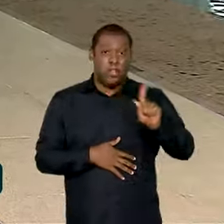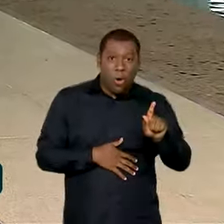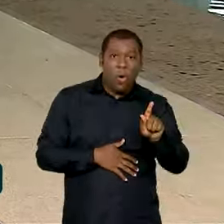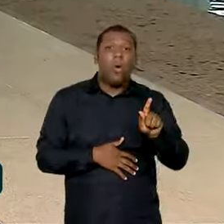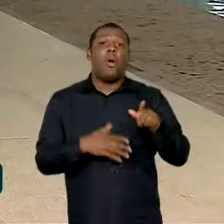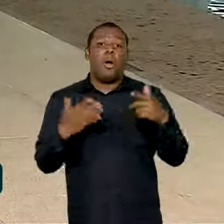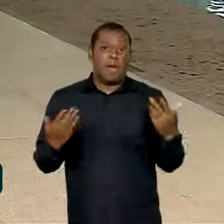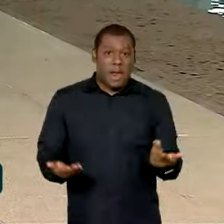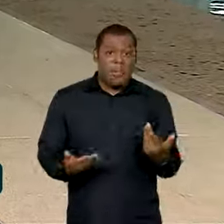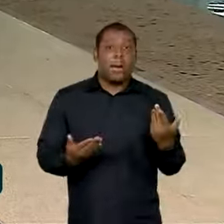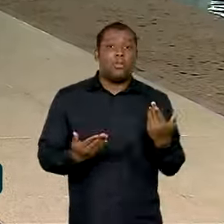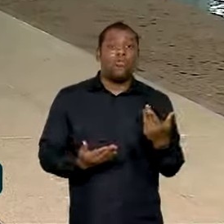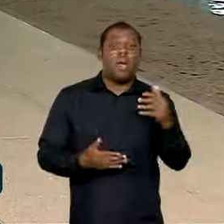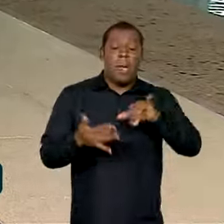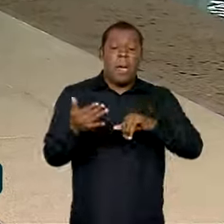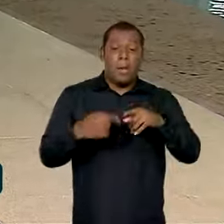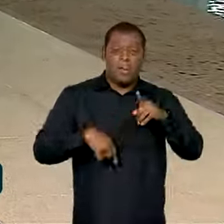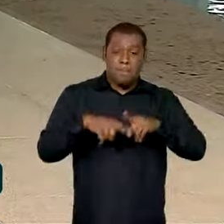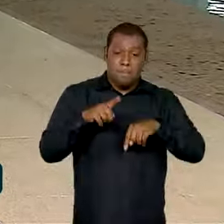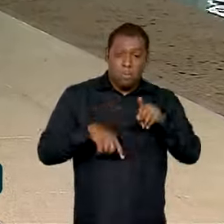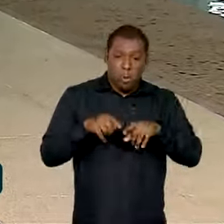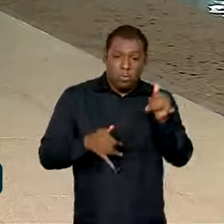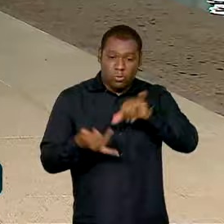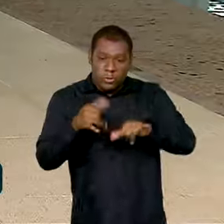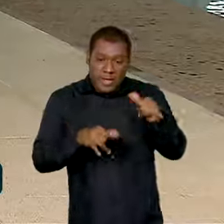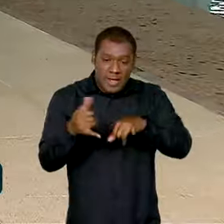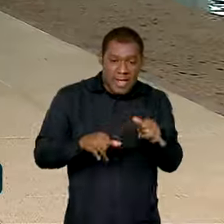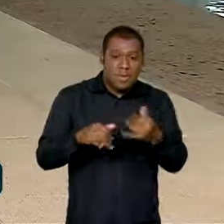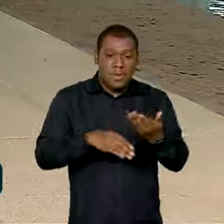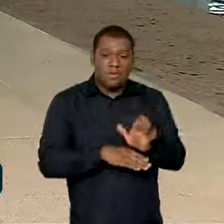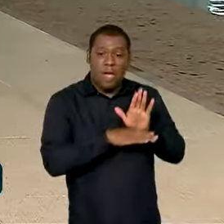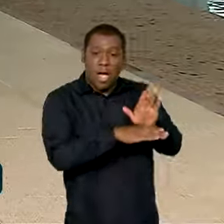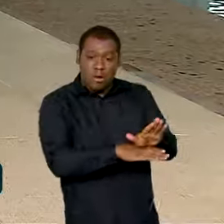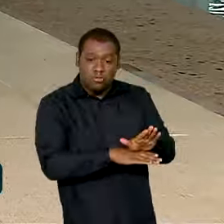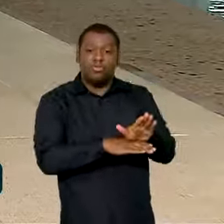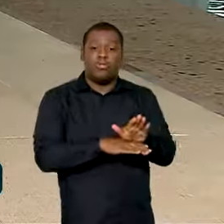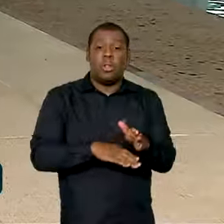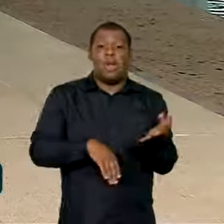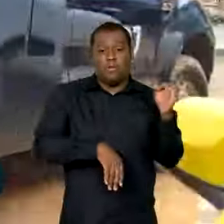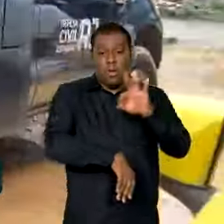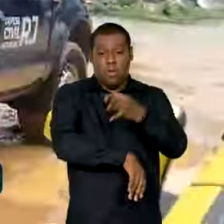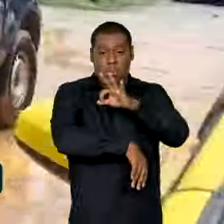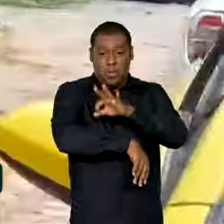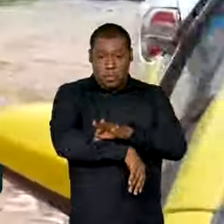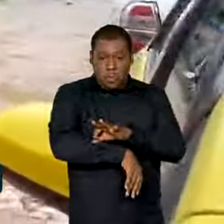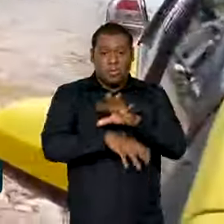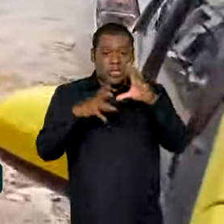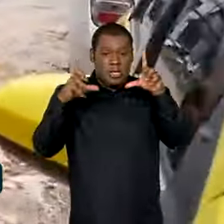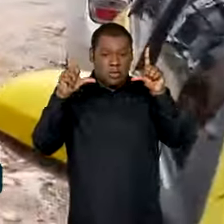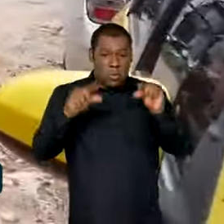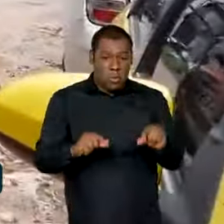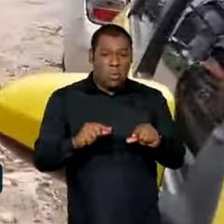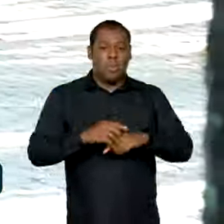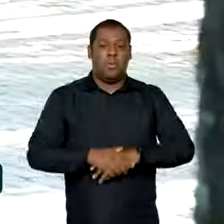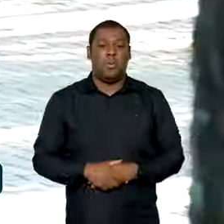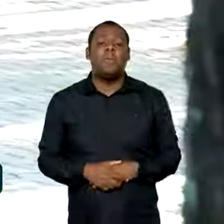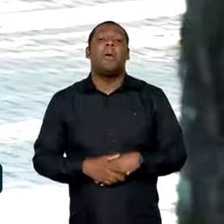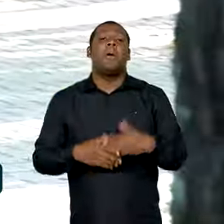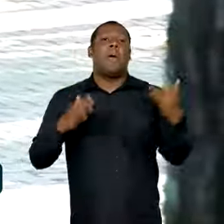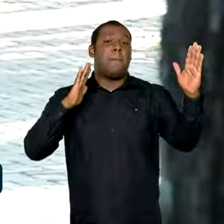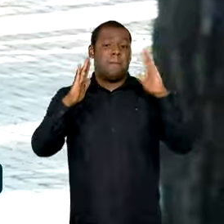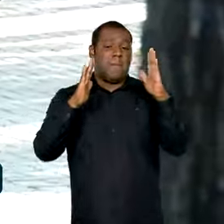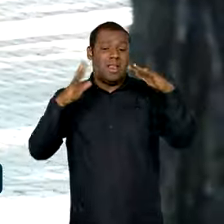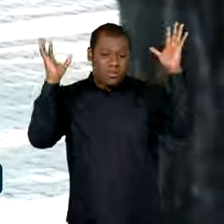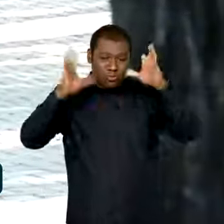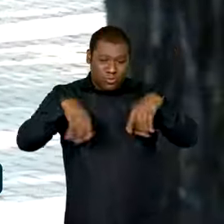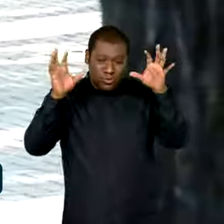pernilongos e todos os estados estão abastecidos com o insumo. O início do período das chuvas e